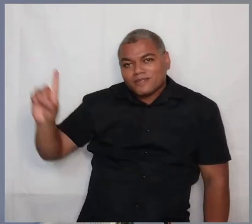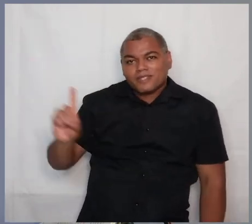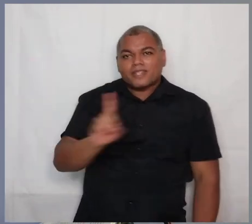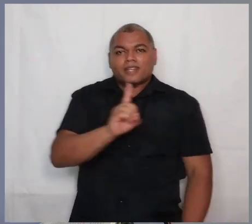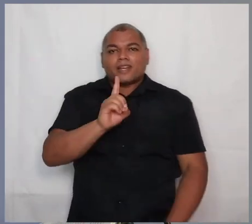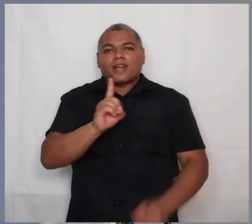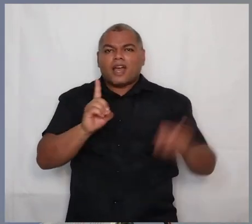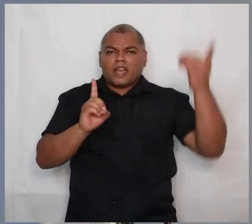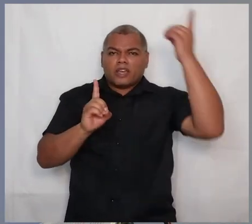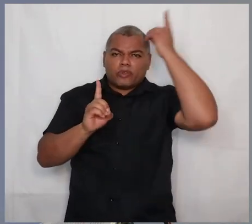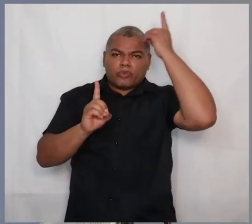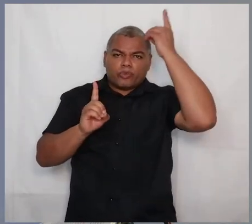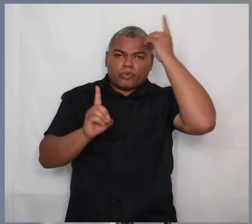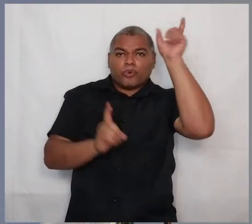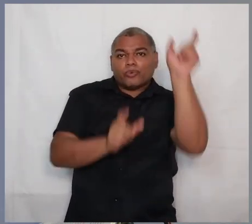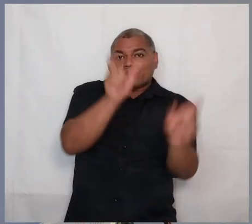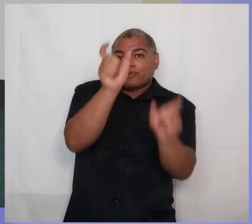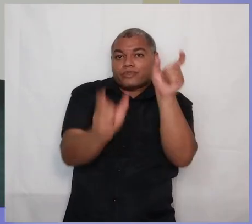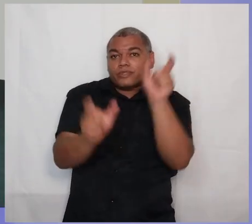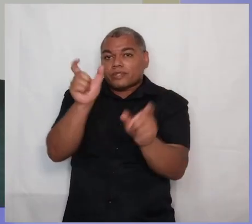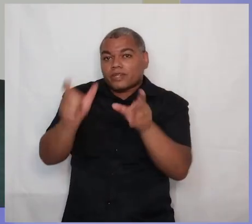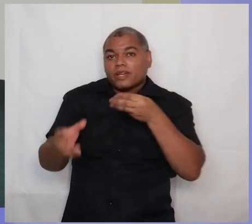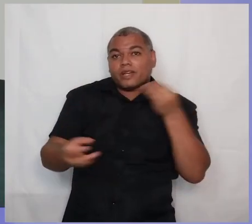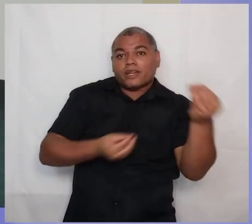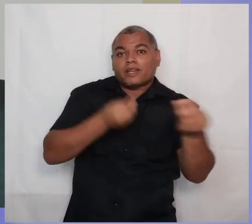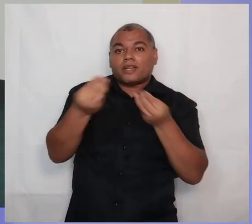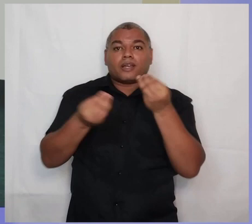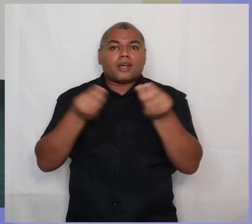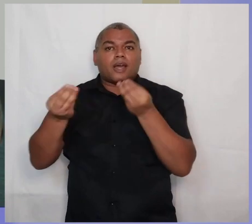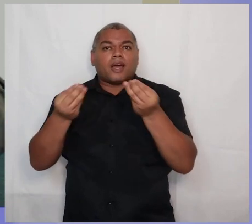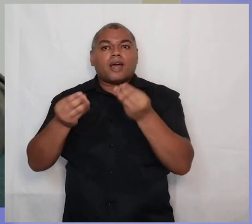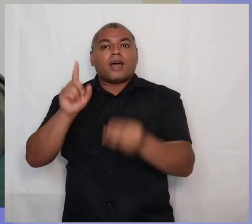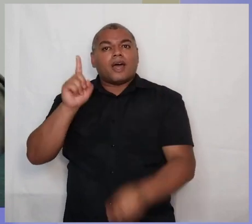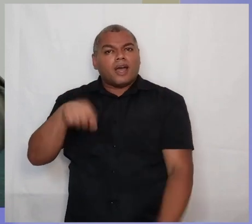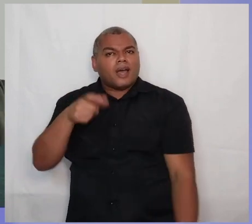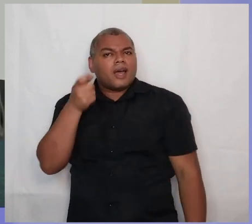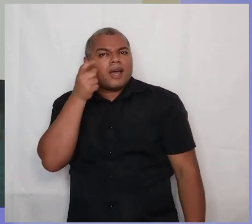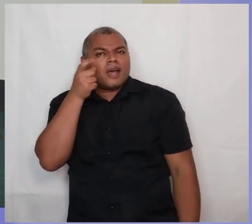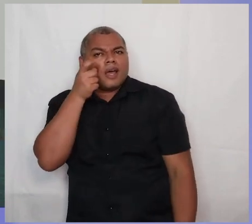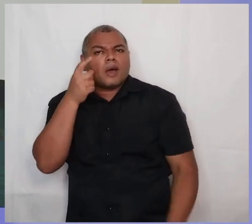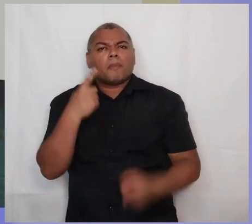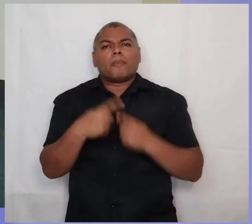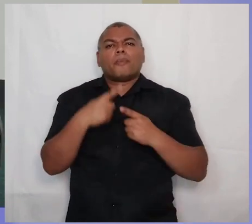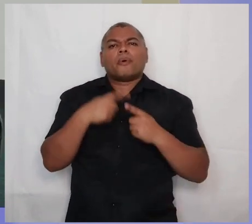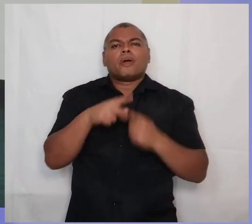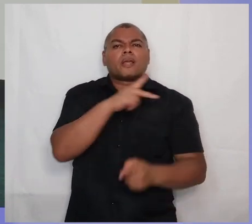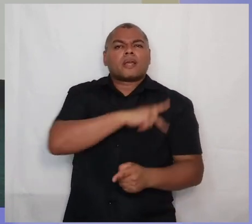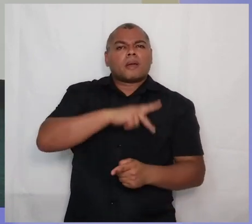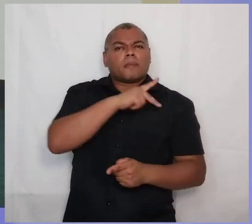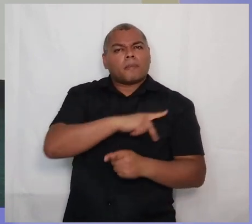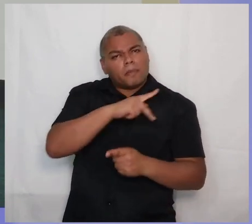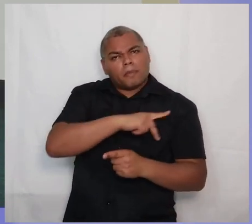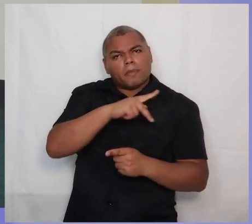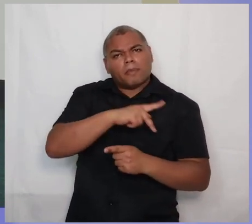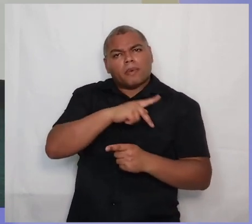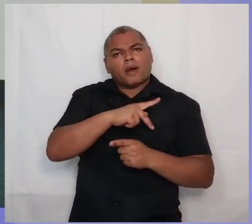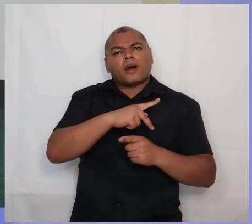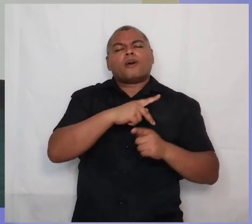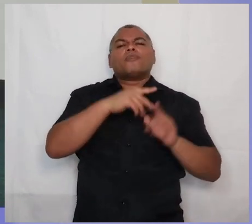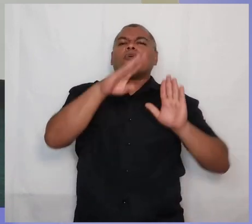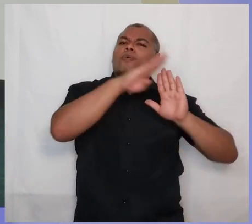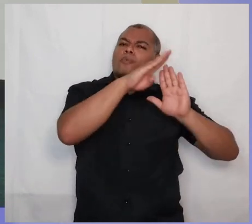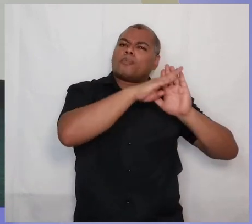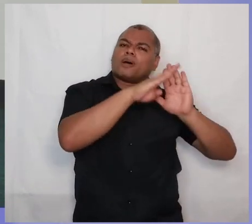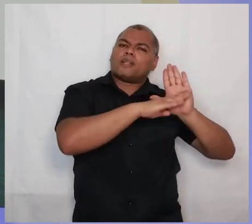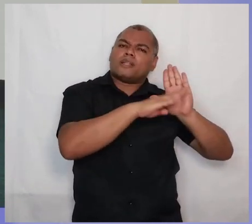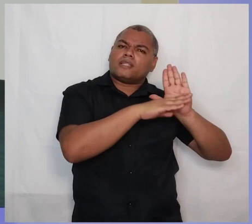dons à sua igreja. É interessante porque Paulo não desenvolve, ele não tem uma lista